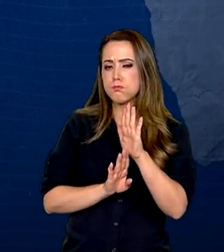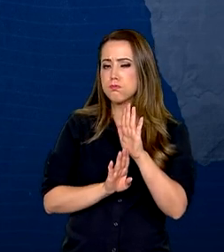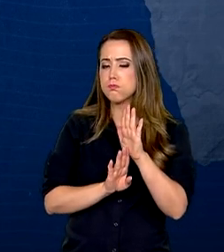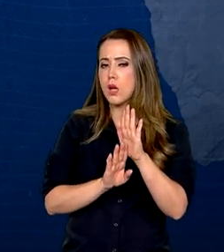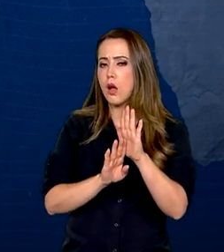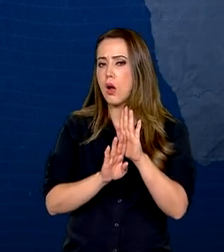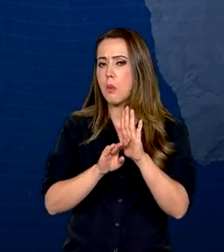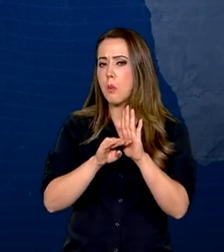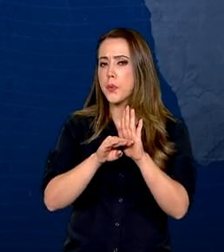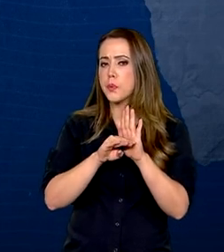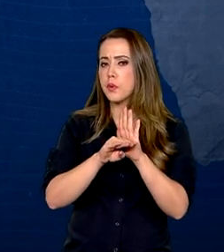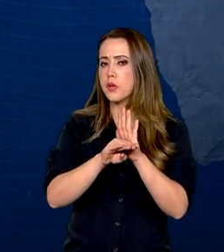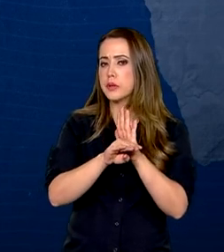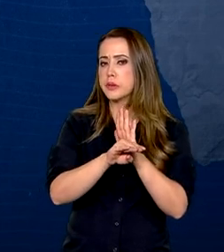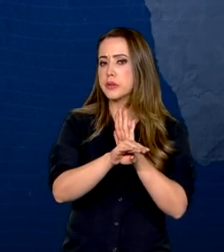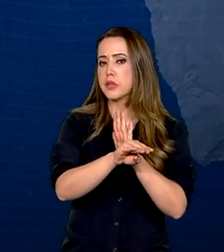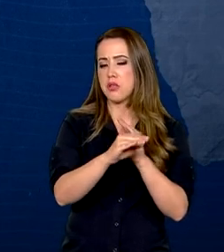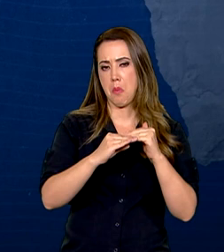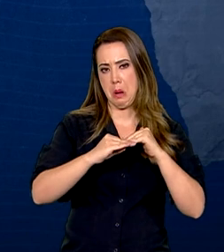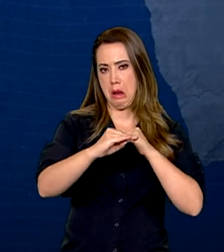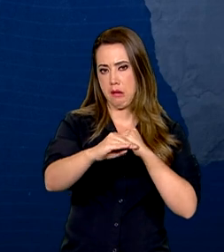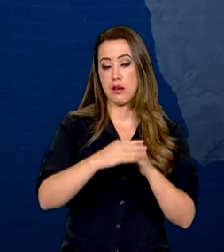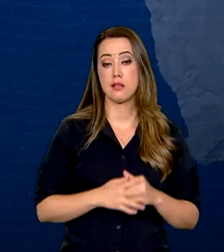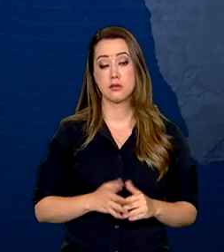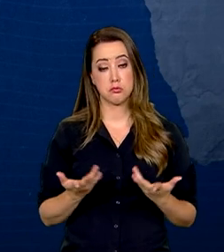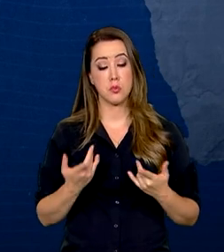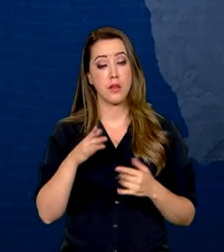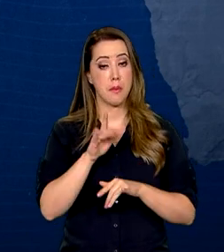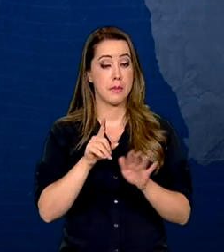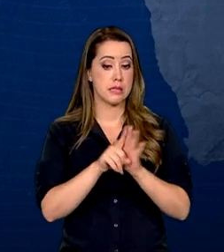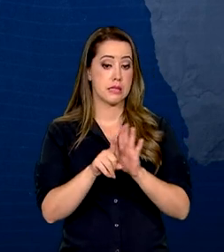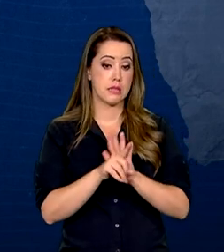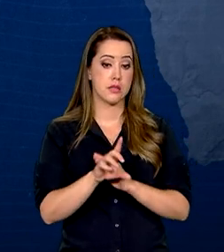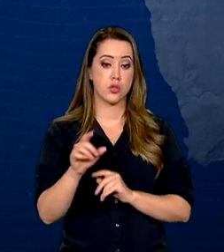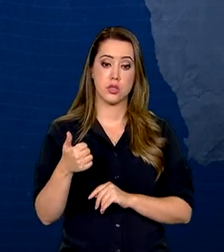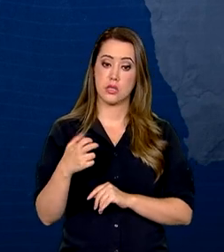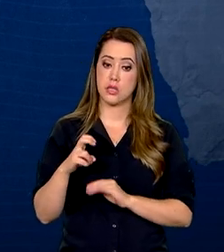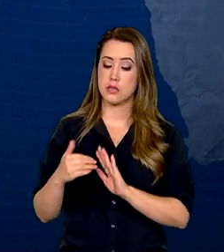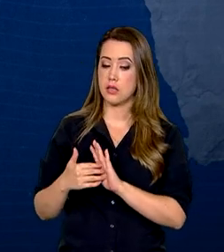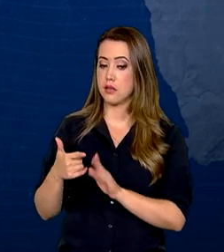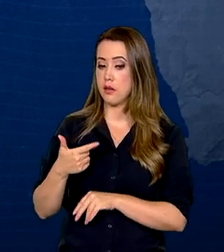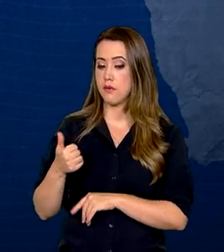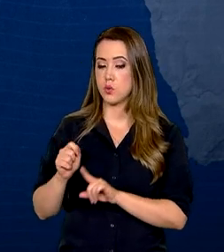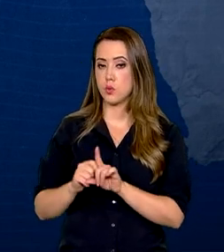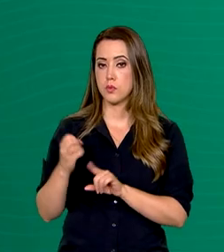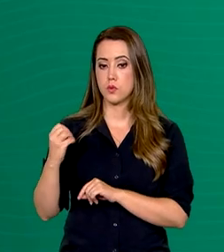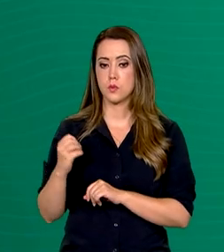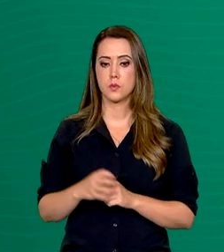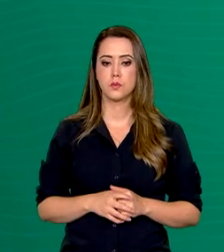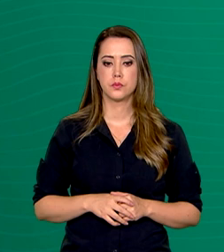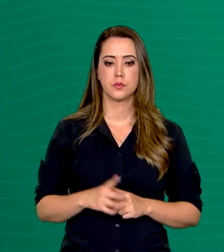sinais de interrupção no aumento de notificações. O levantamento foi feito entre os dias 15 e 21 de outubro.